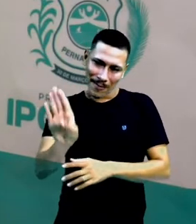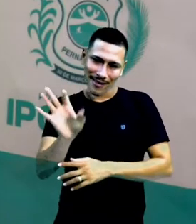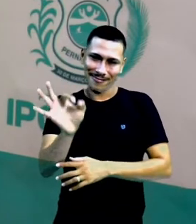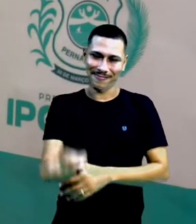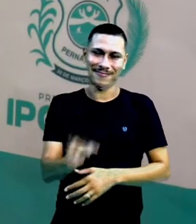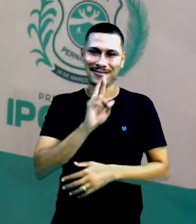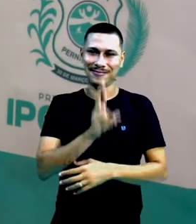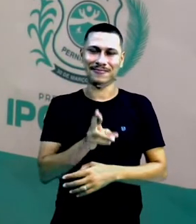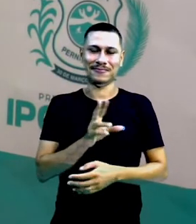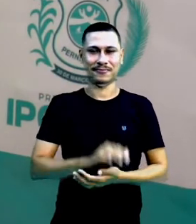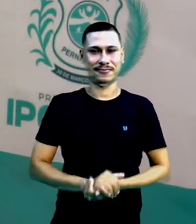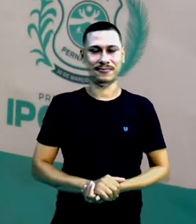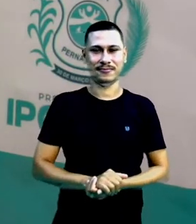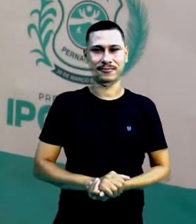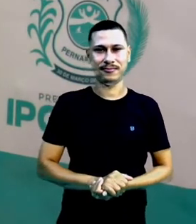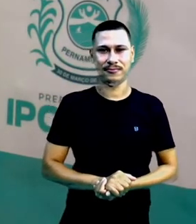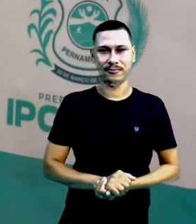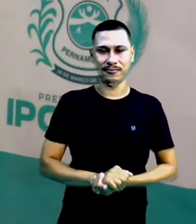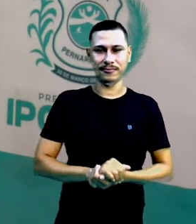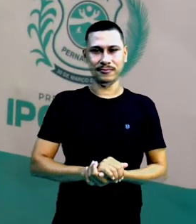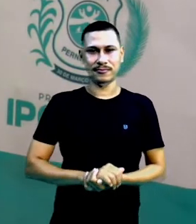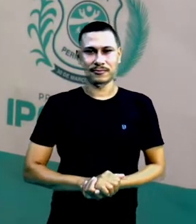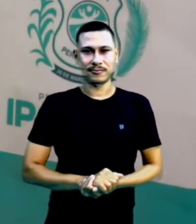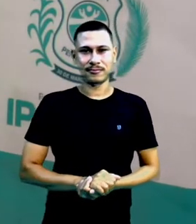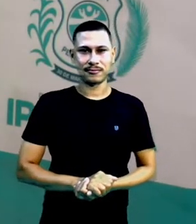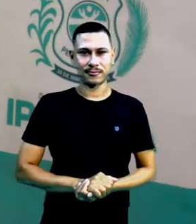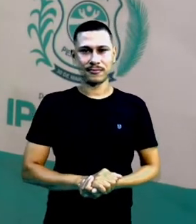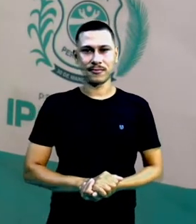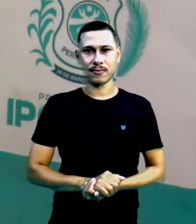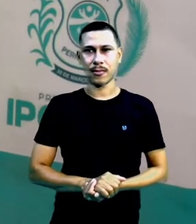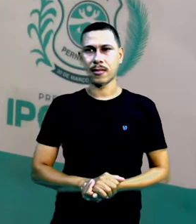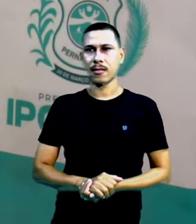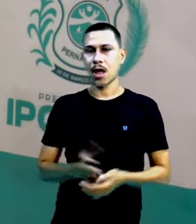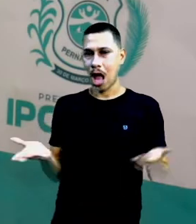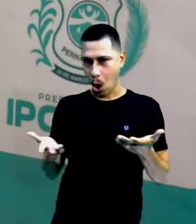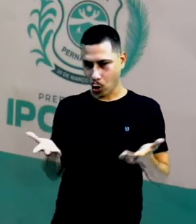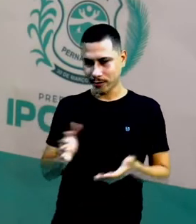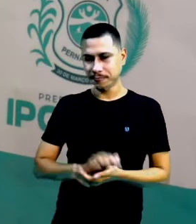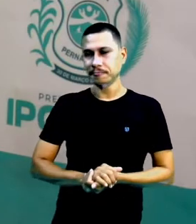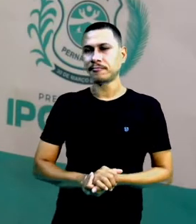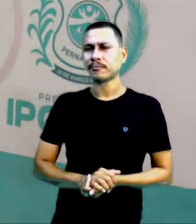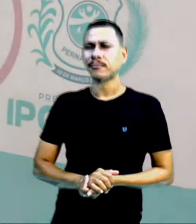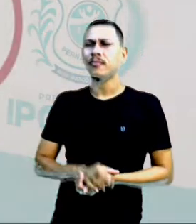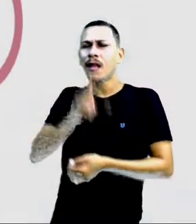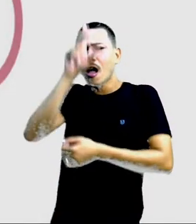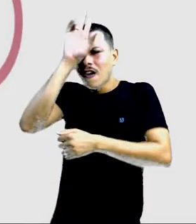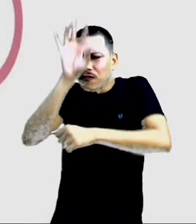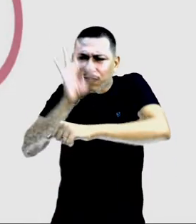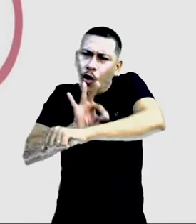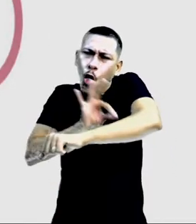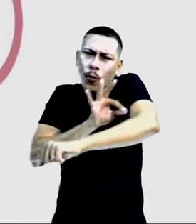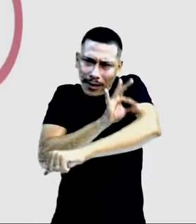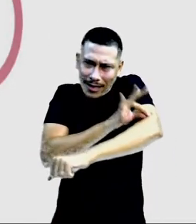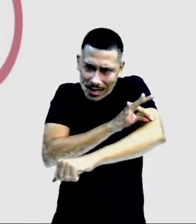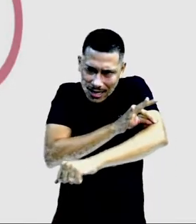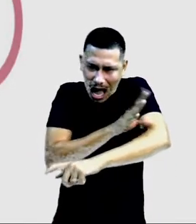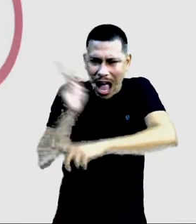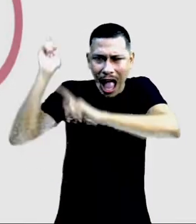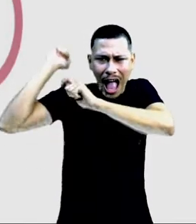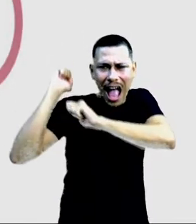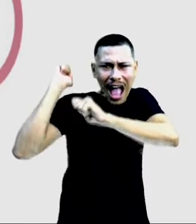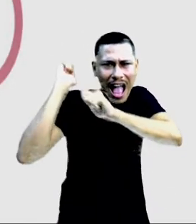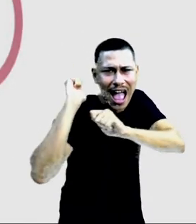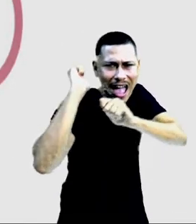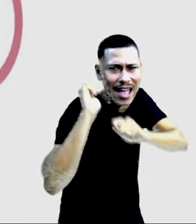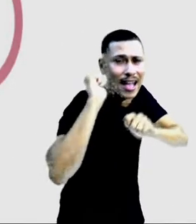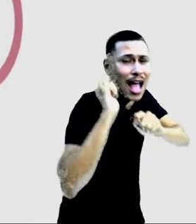Vamos à próxima. O que as formigas carregam? O que será que elas carregam? Vamos